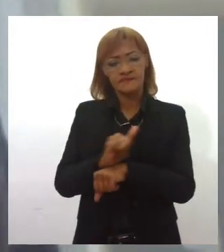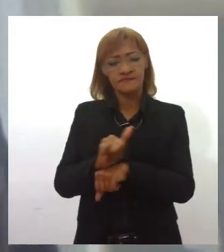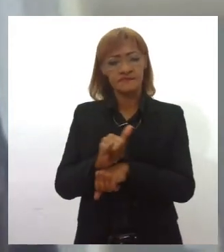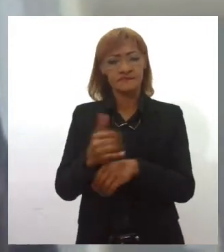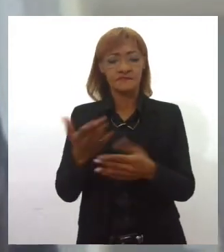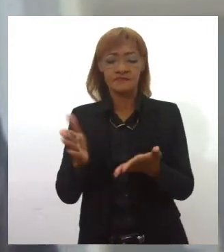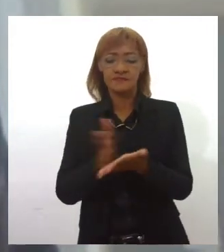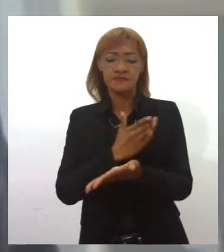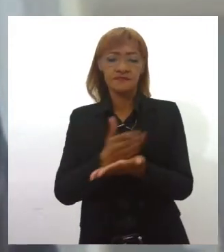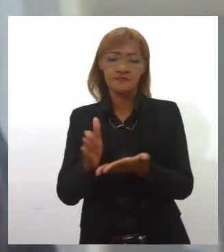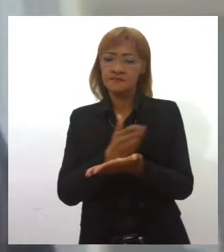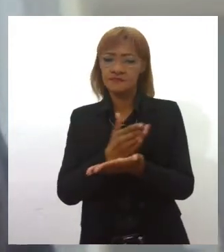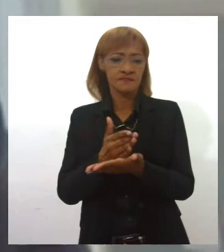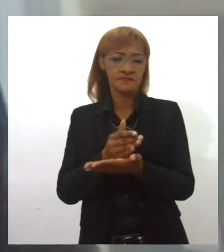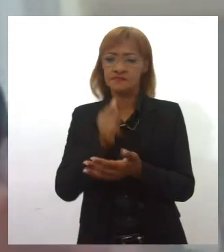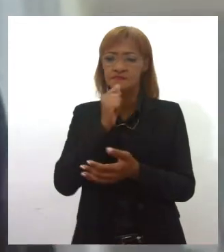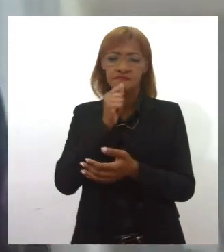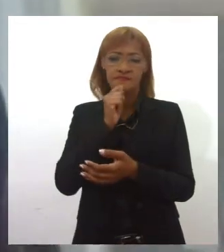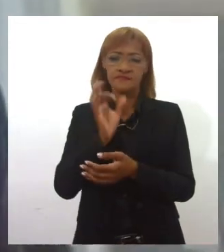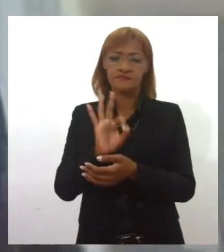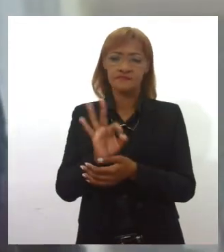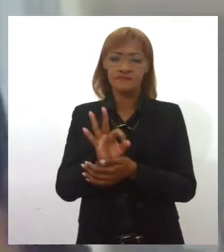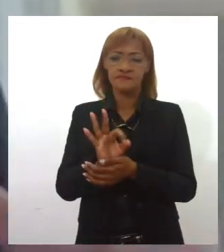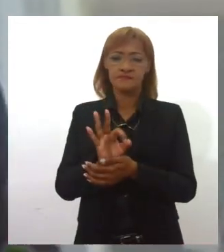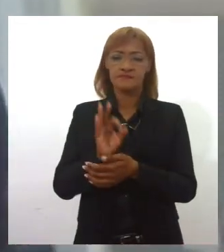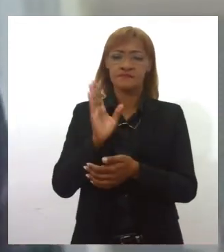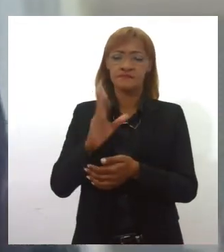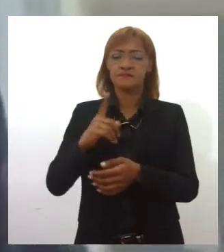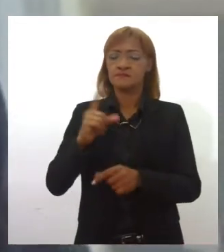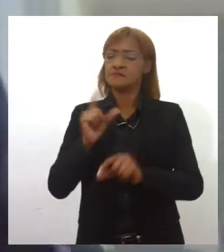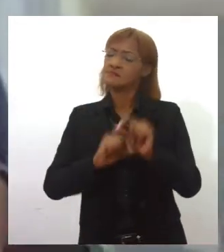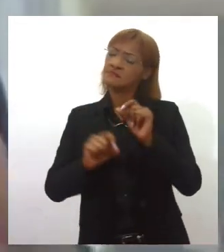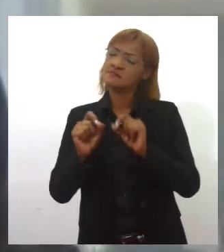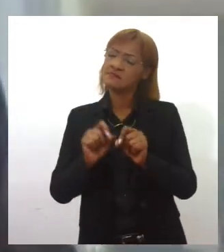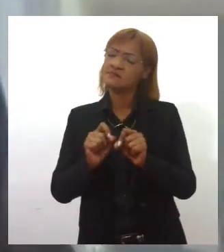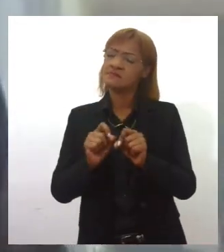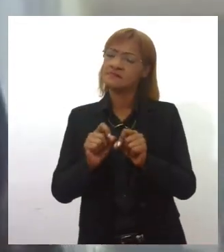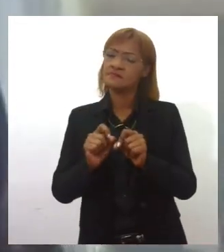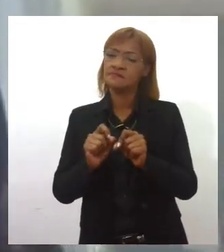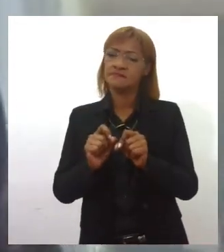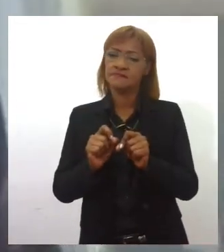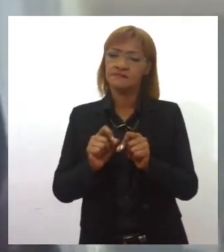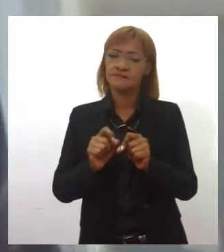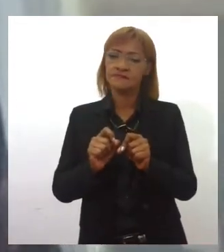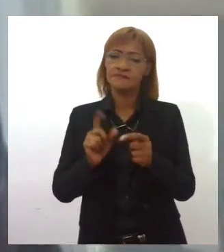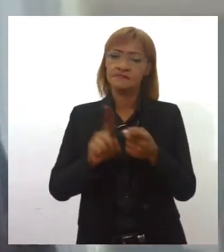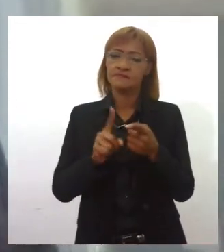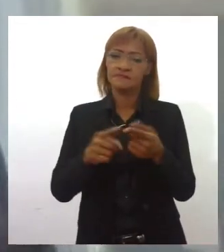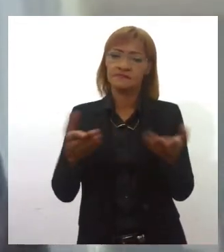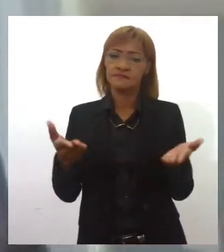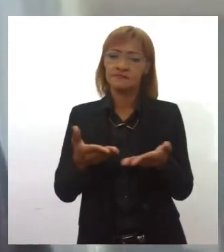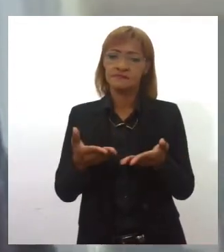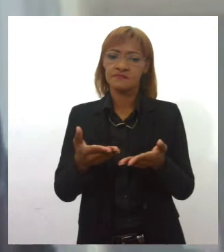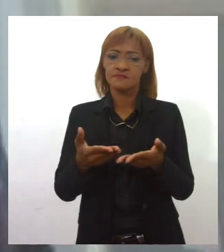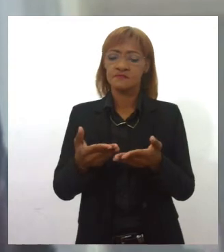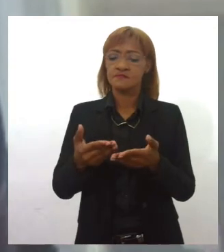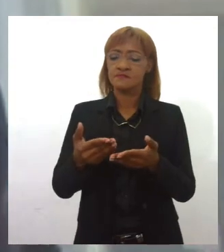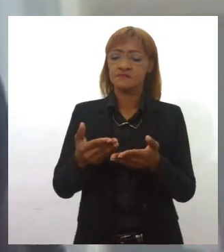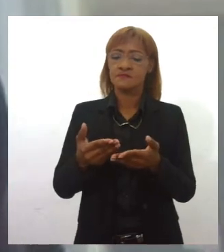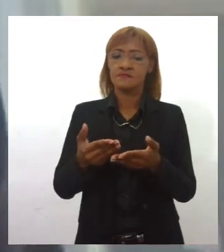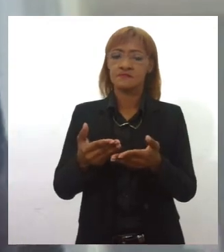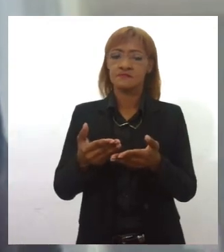não puderam ser cumpridas por uma série de contingências, financiamento, e que estamos, aos poucos, tentando